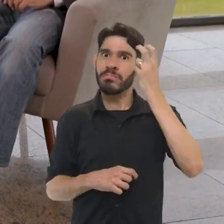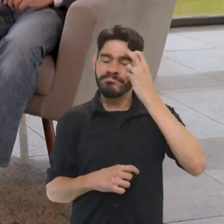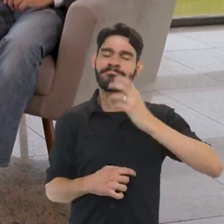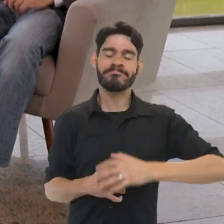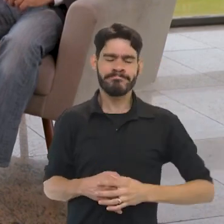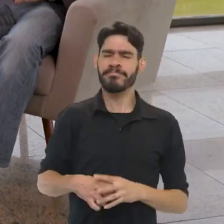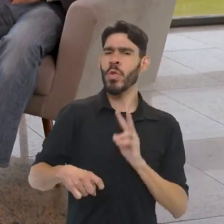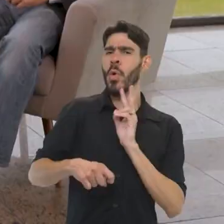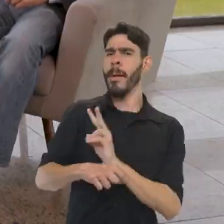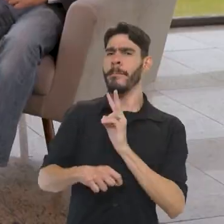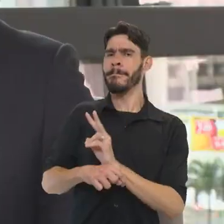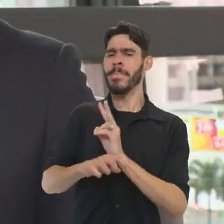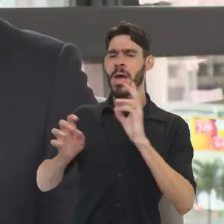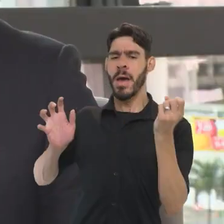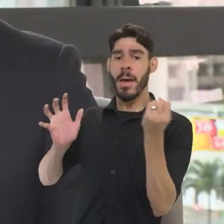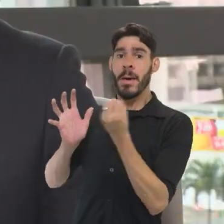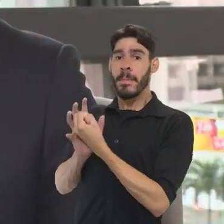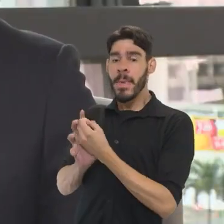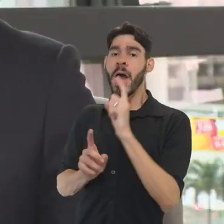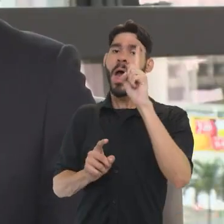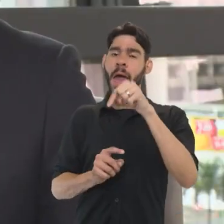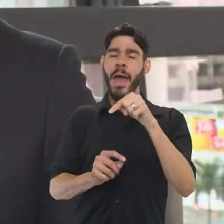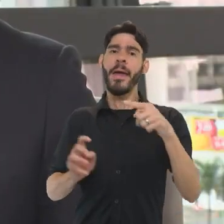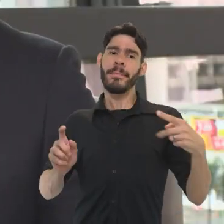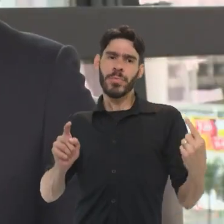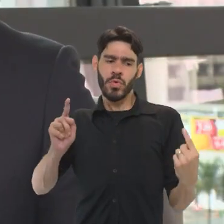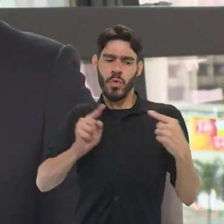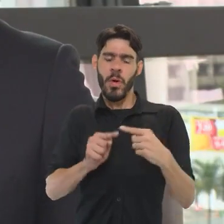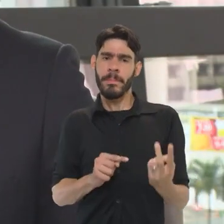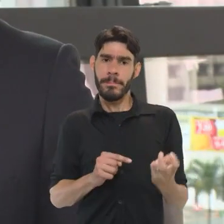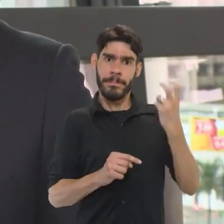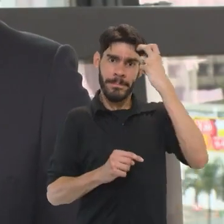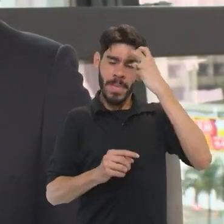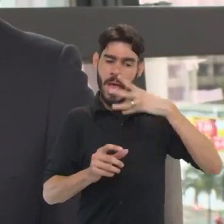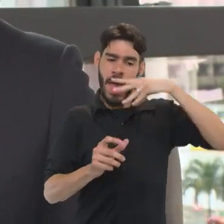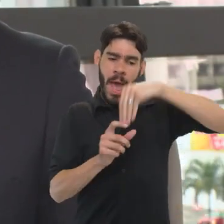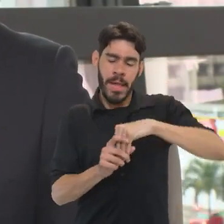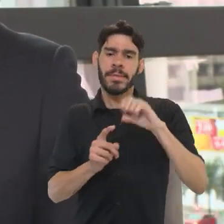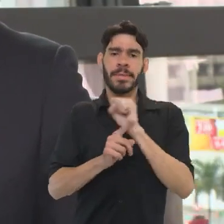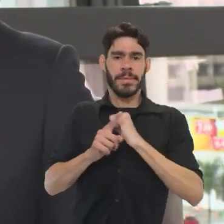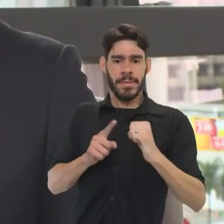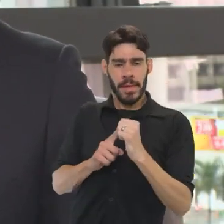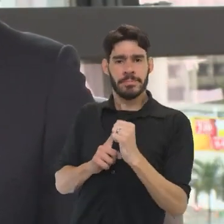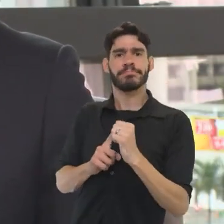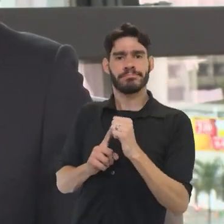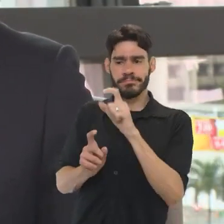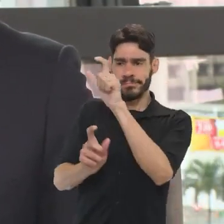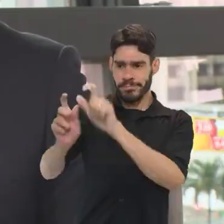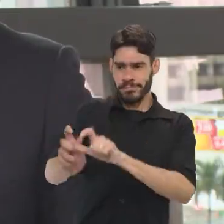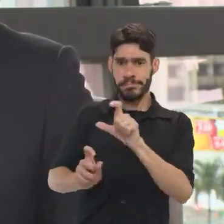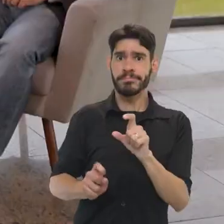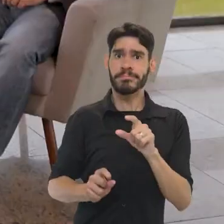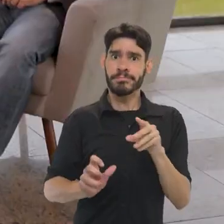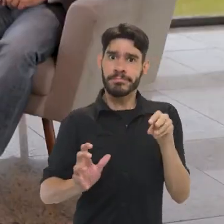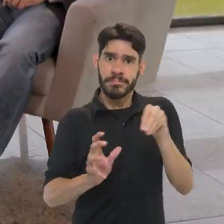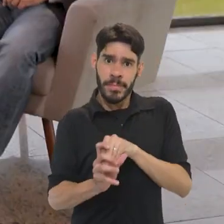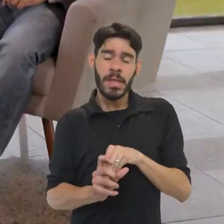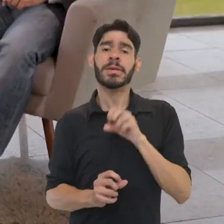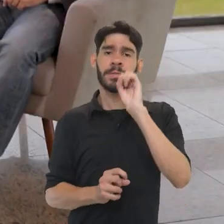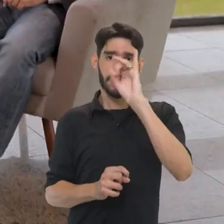cultural. Ou seja, a preservação do patrimônio é uma questão cultural e a cultura está na sociedade e está nas pessoas.